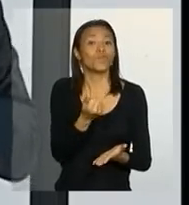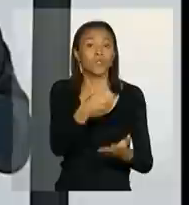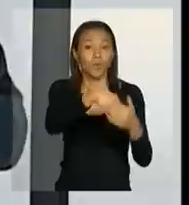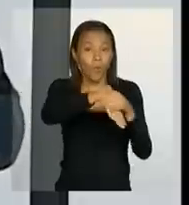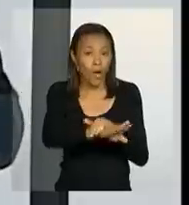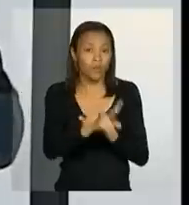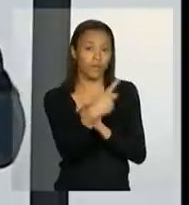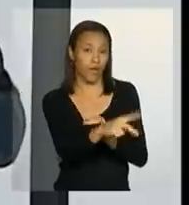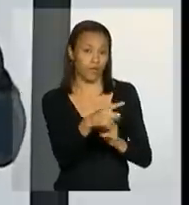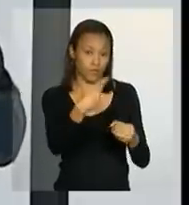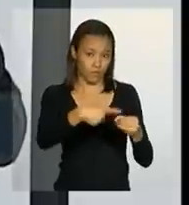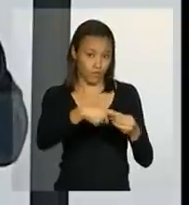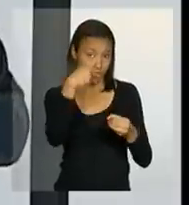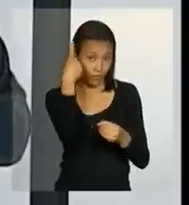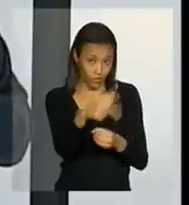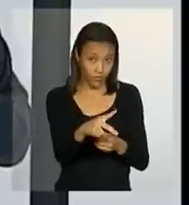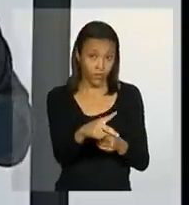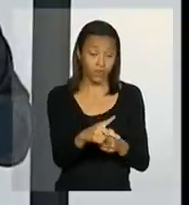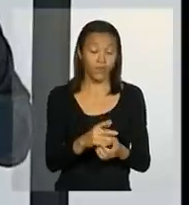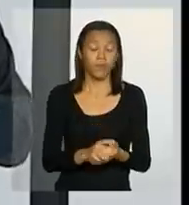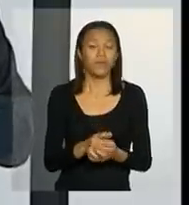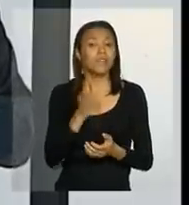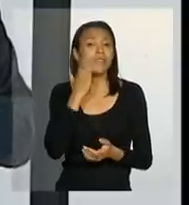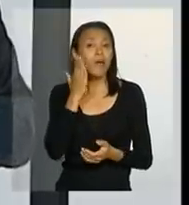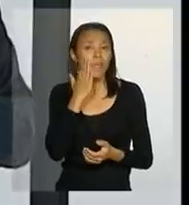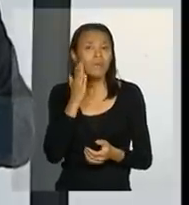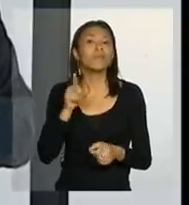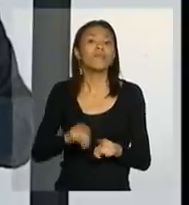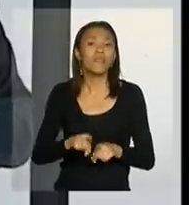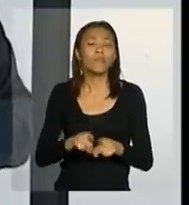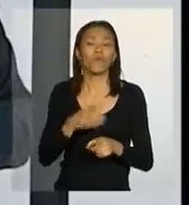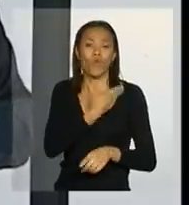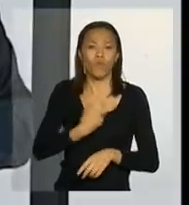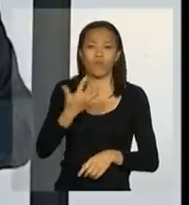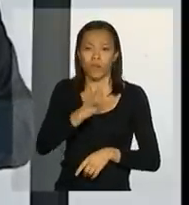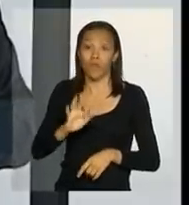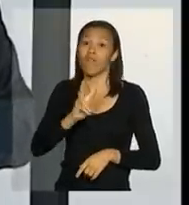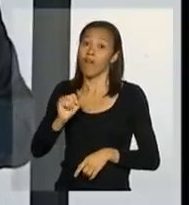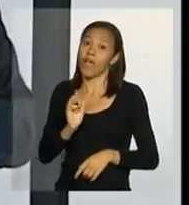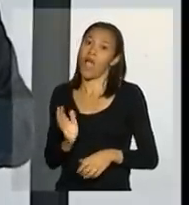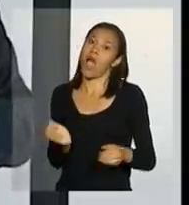vai ter um dinheiro ali, sabendo que daí a União também vai entrar com três,